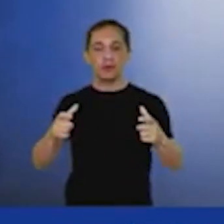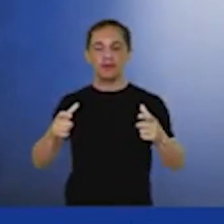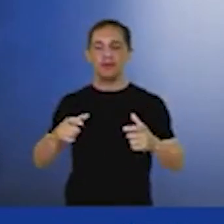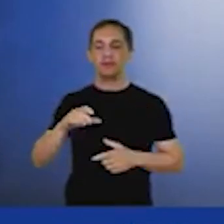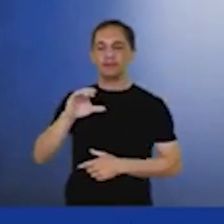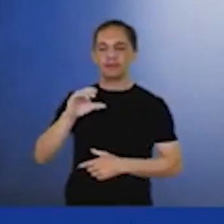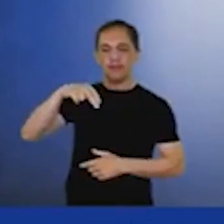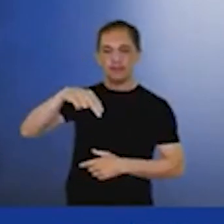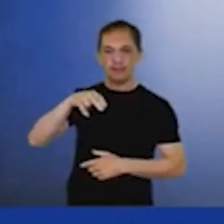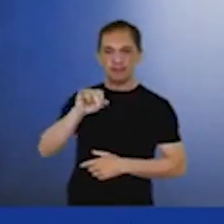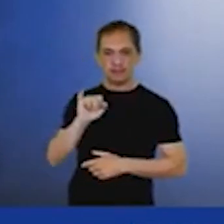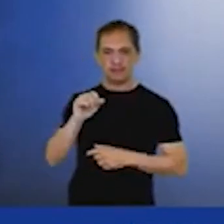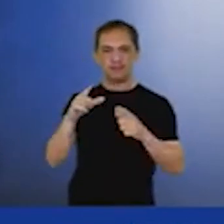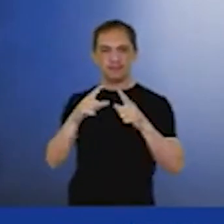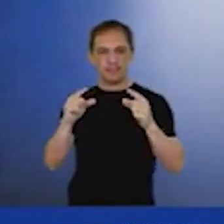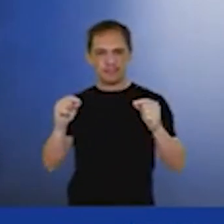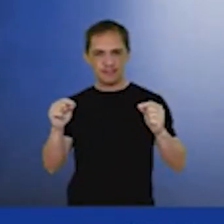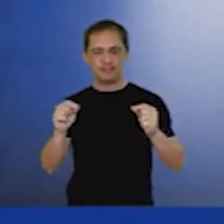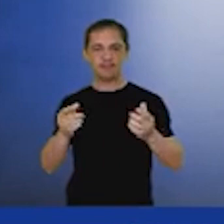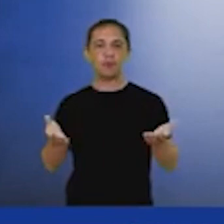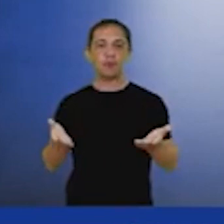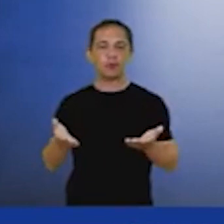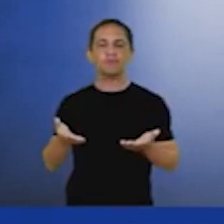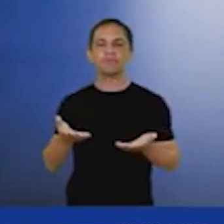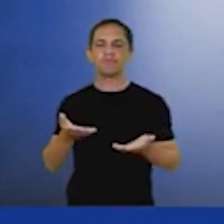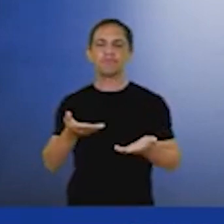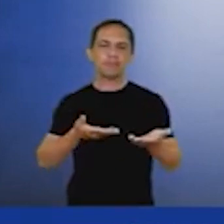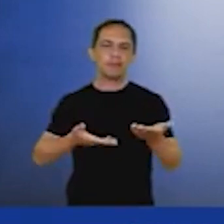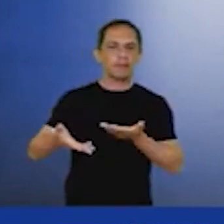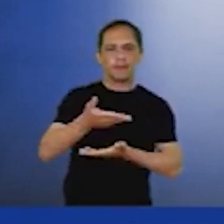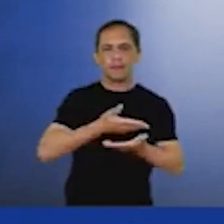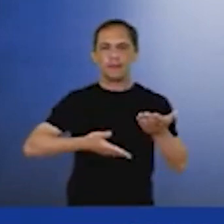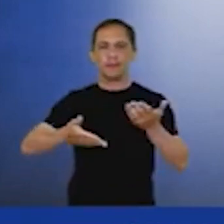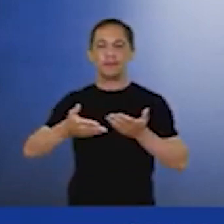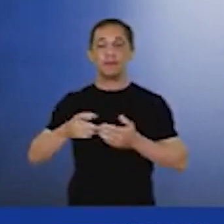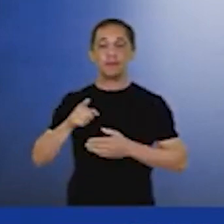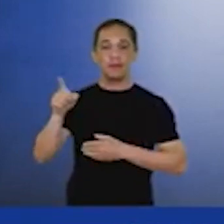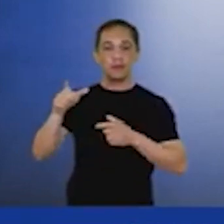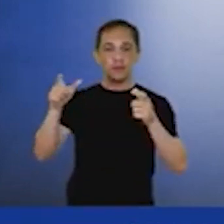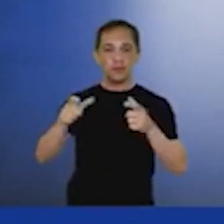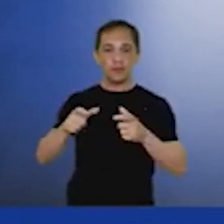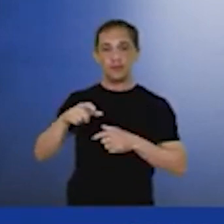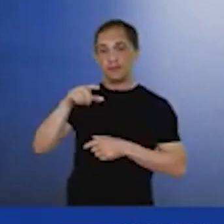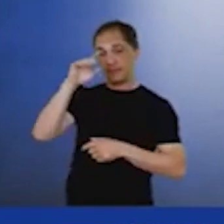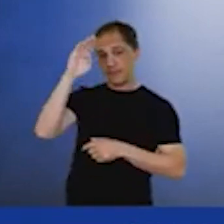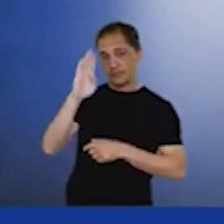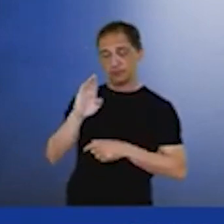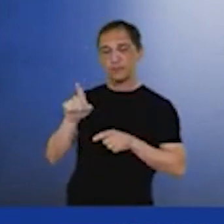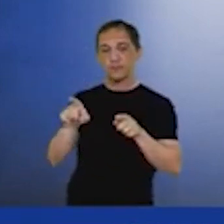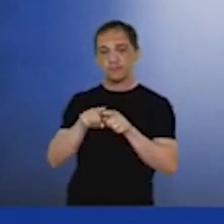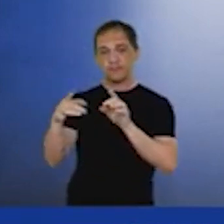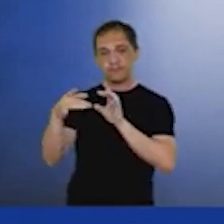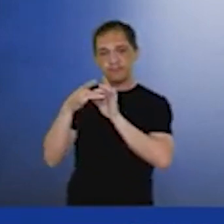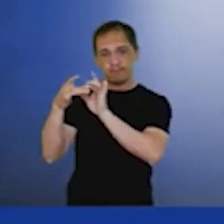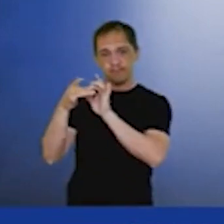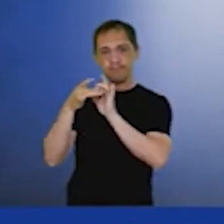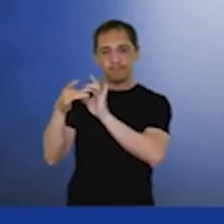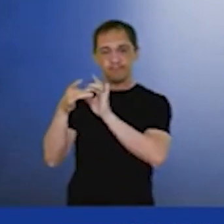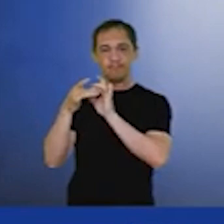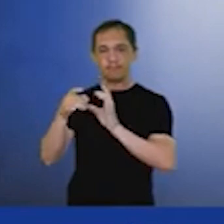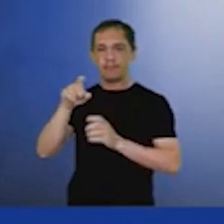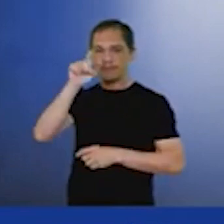Brasília e interagimos durante esses dias com o Pavilhão Brasil, que atua simultaneamente em Charnel Shake, no Egito.